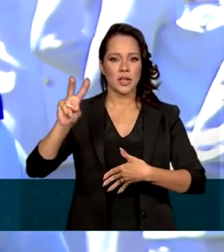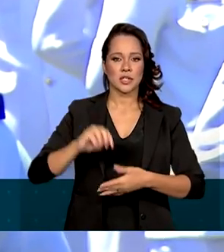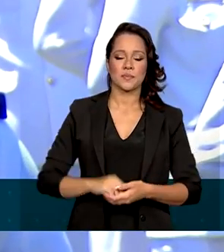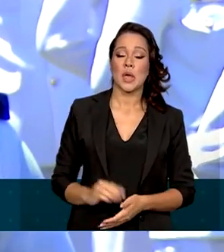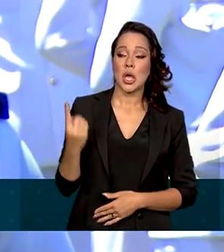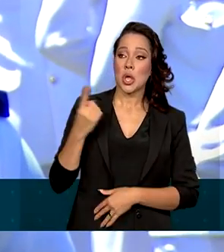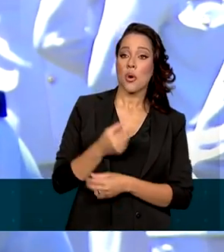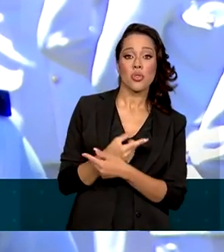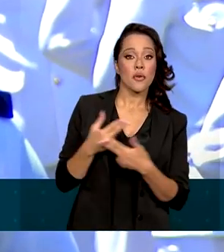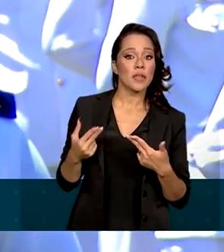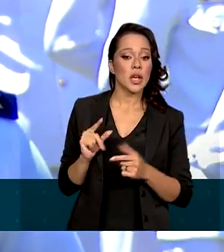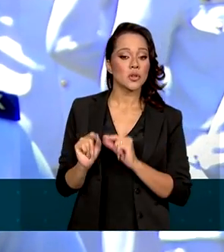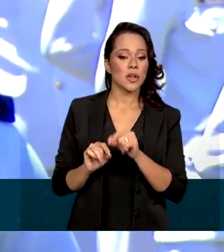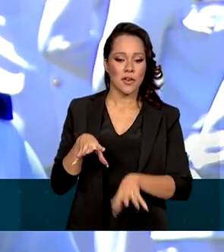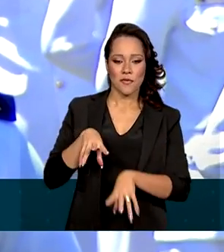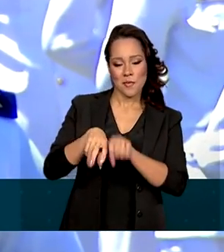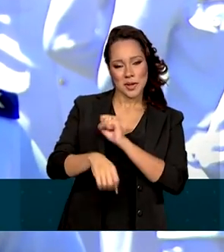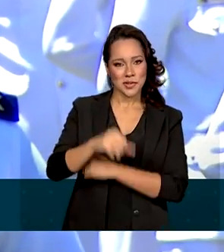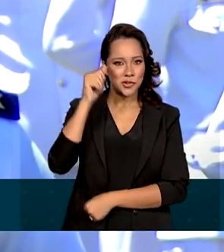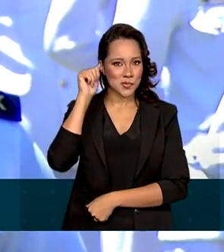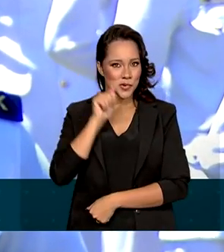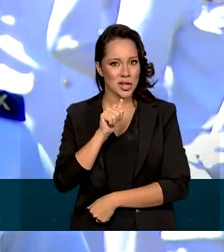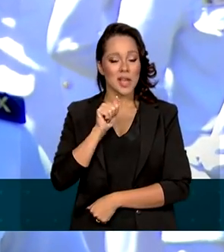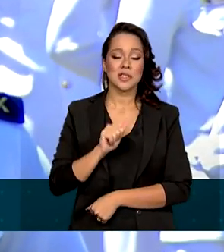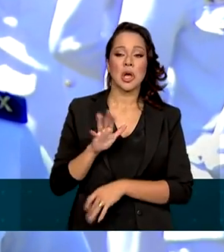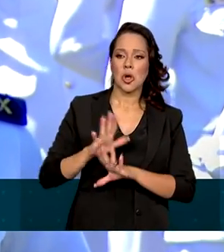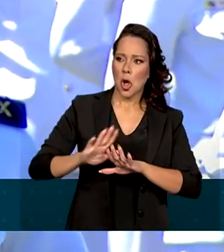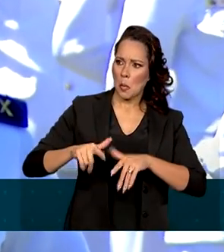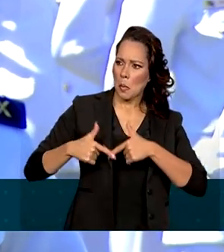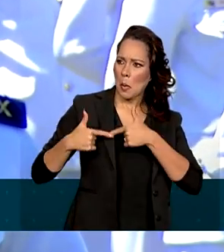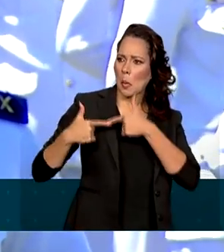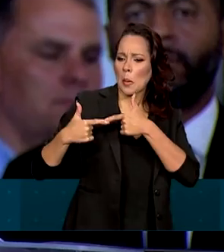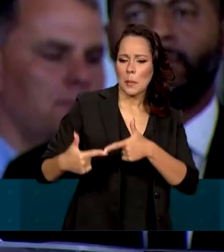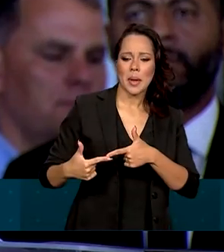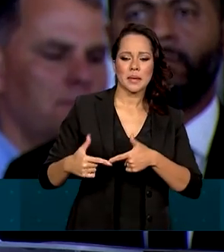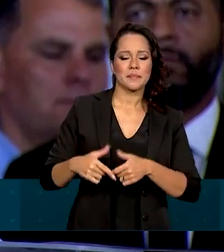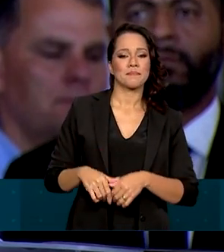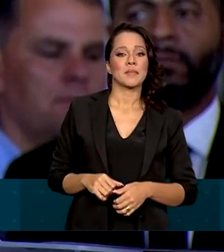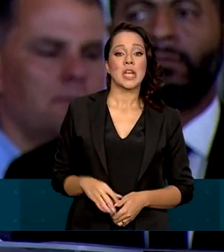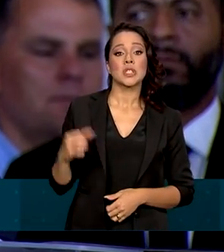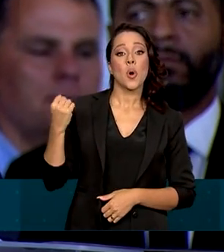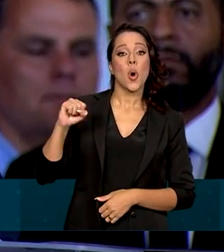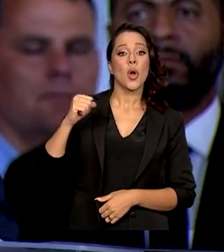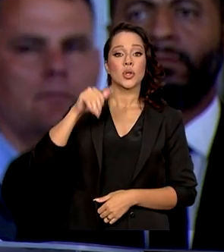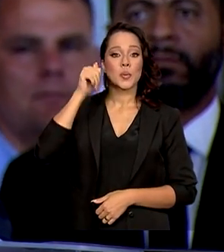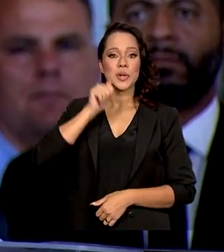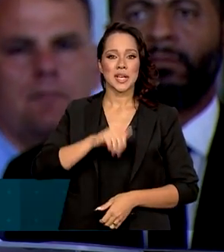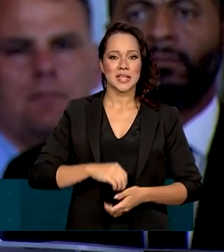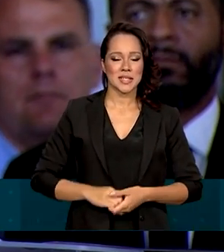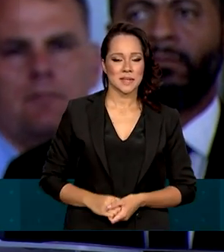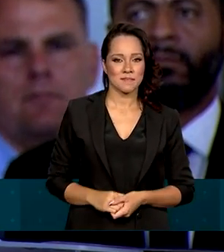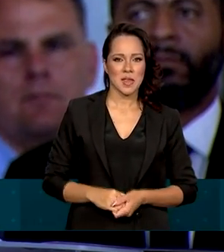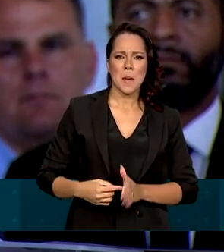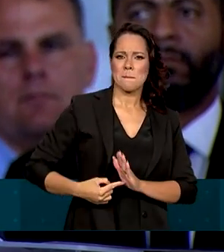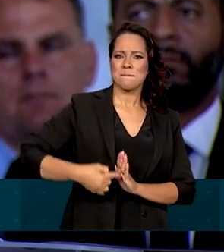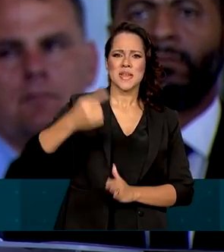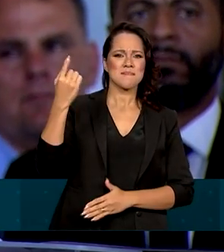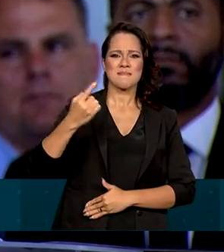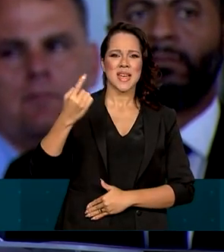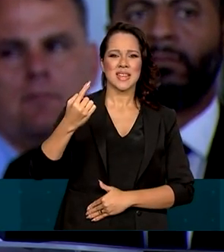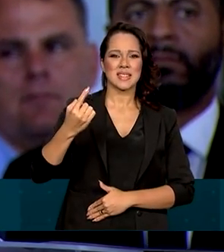uma das novidades foi a formação de mulheres como combatentes da marinha. Oito mulheres, pioneiras,